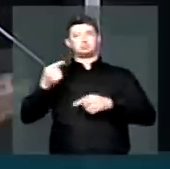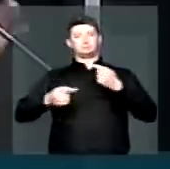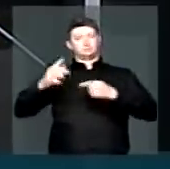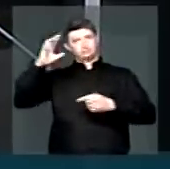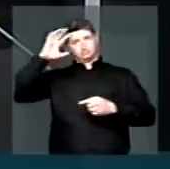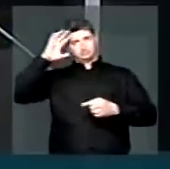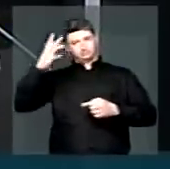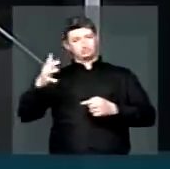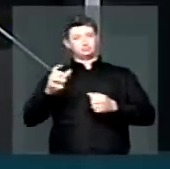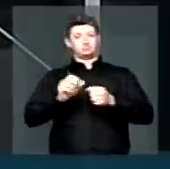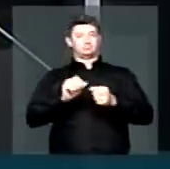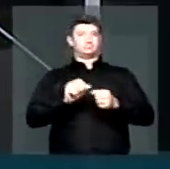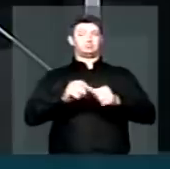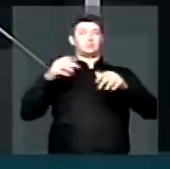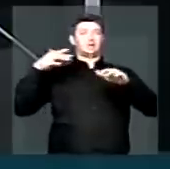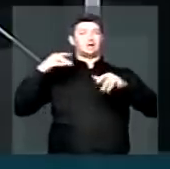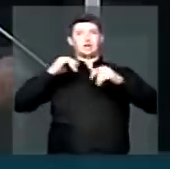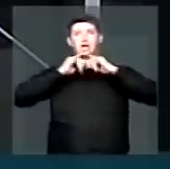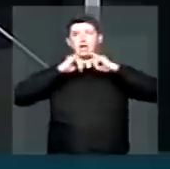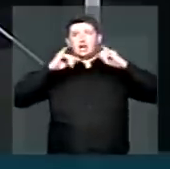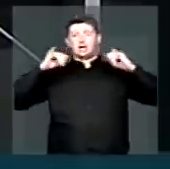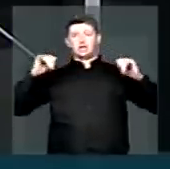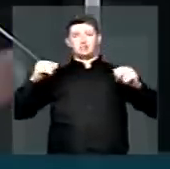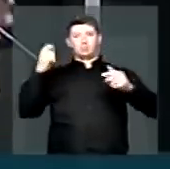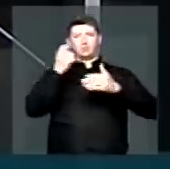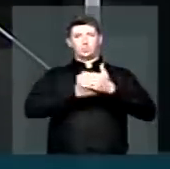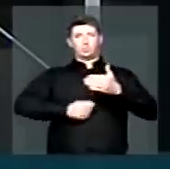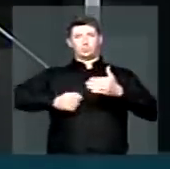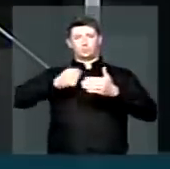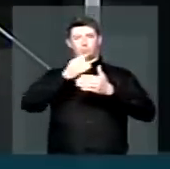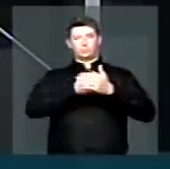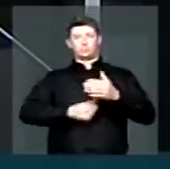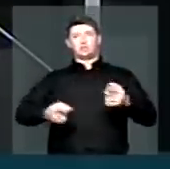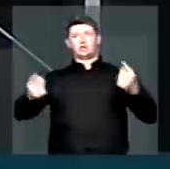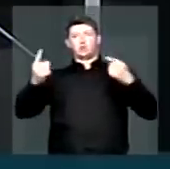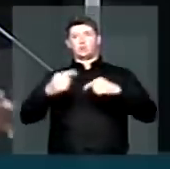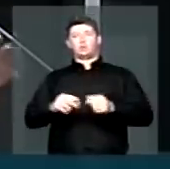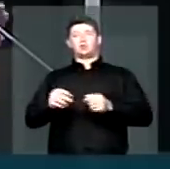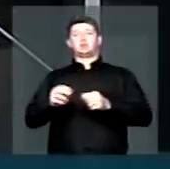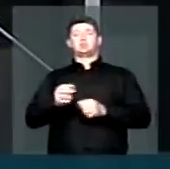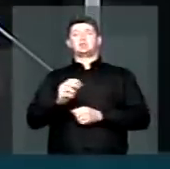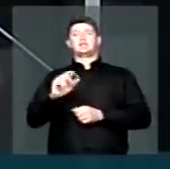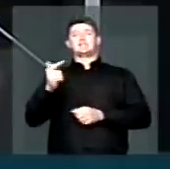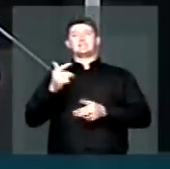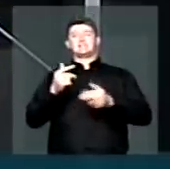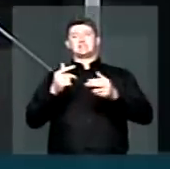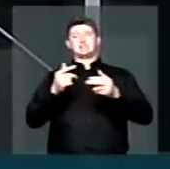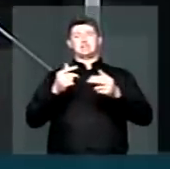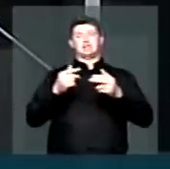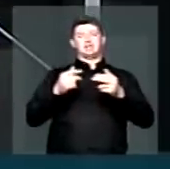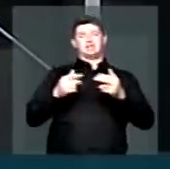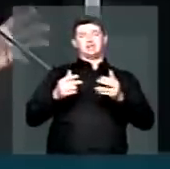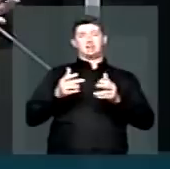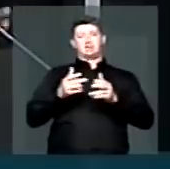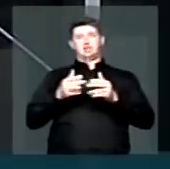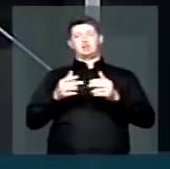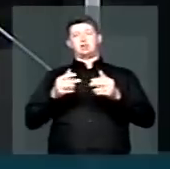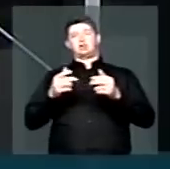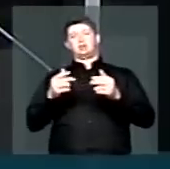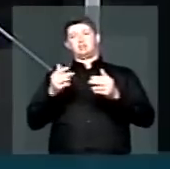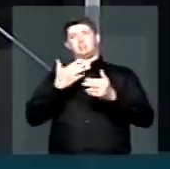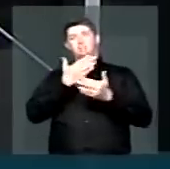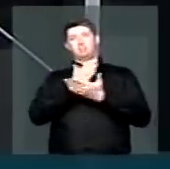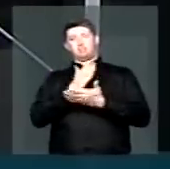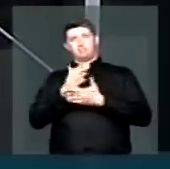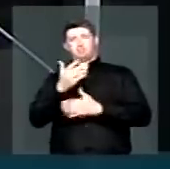lançar uma campanha de combate à intolerância em defesa da justiça e pelas páginas